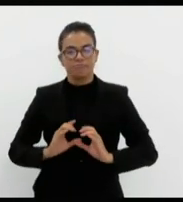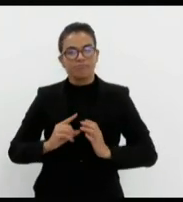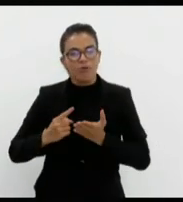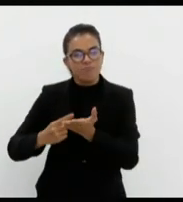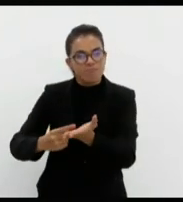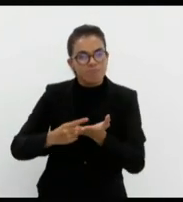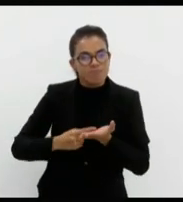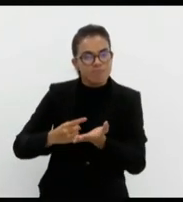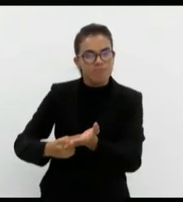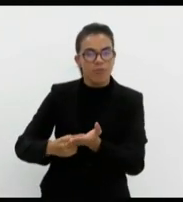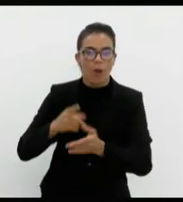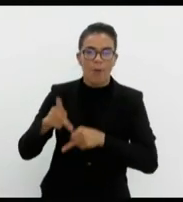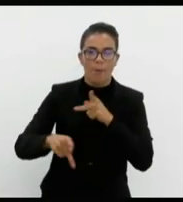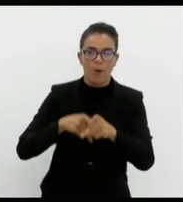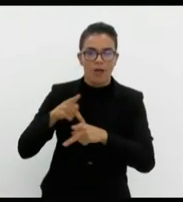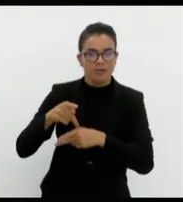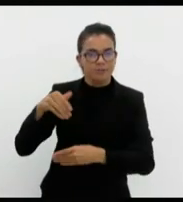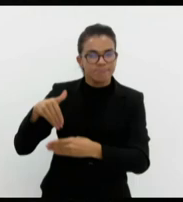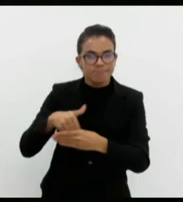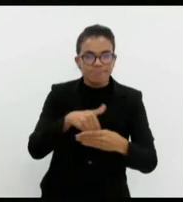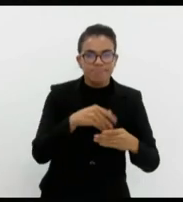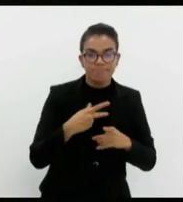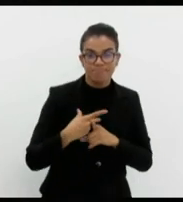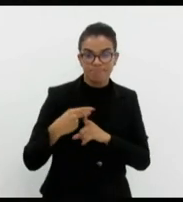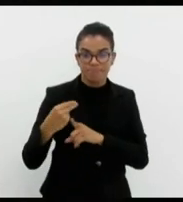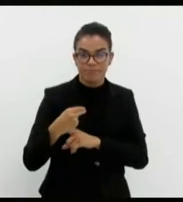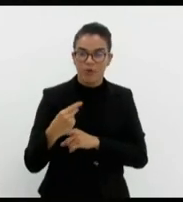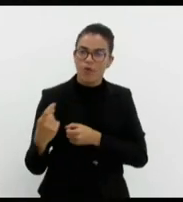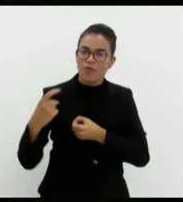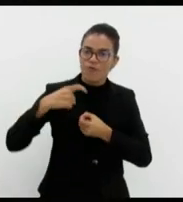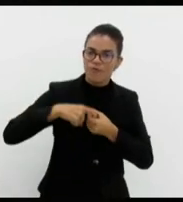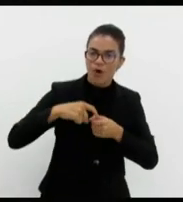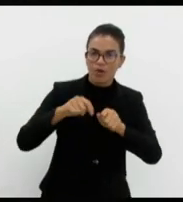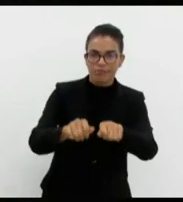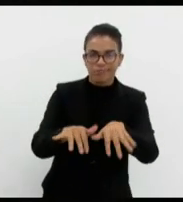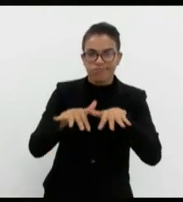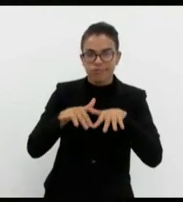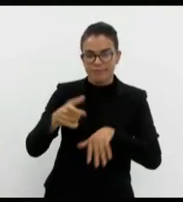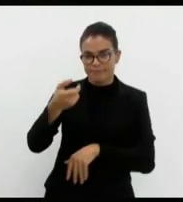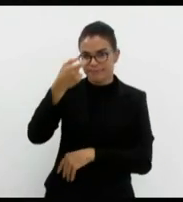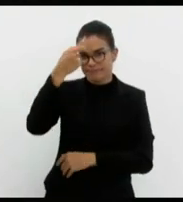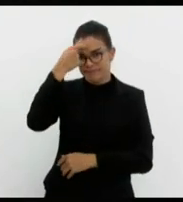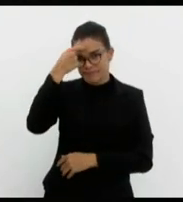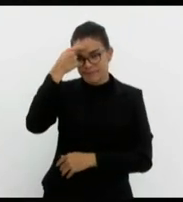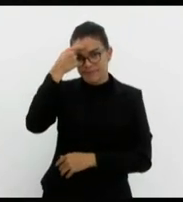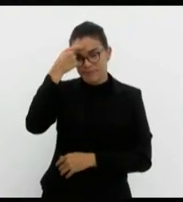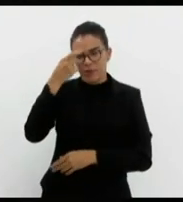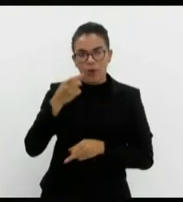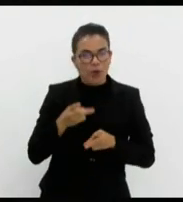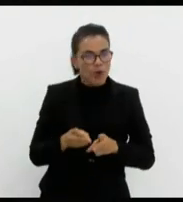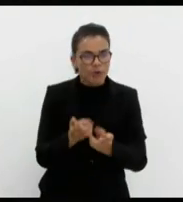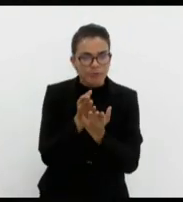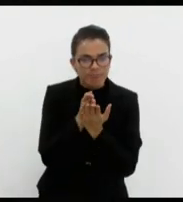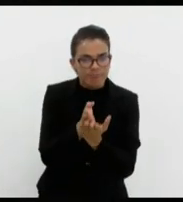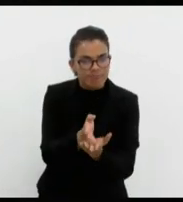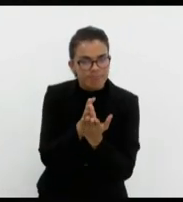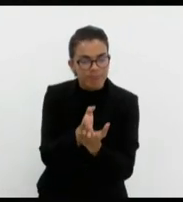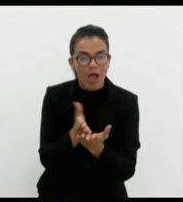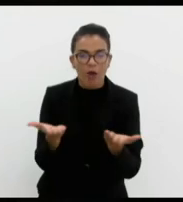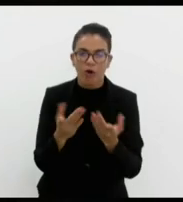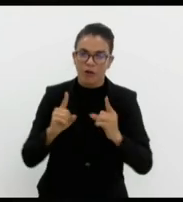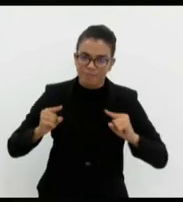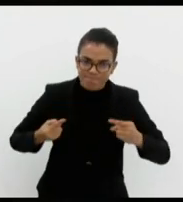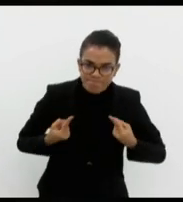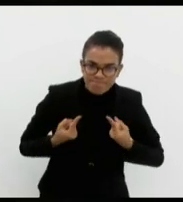o povo que me elegeu, volto a esta casa, ciente dos desafios do meu mandato, que continuo a cumprir, enfrentando agora